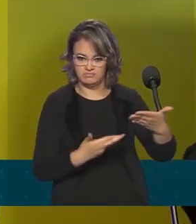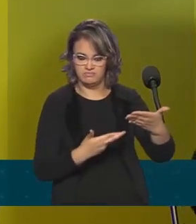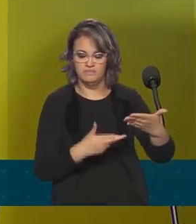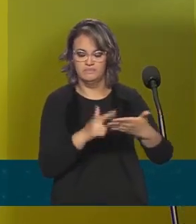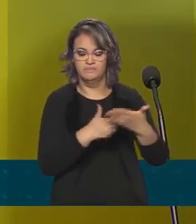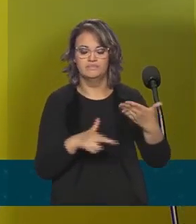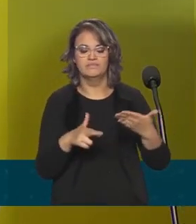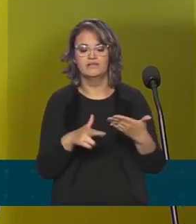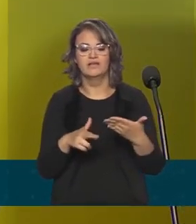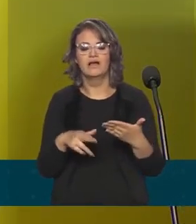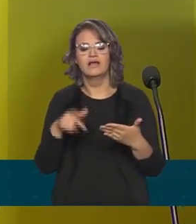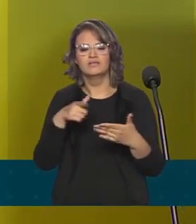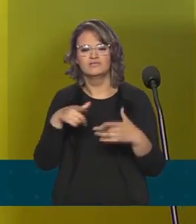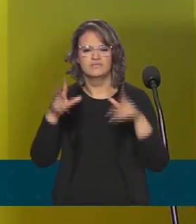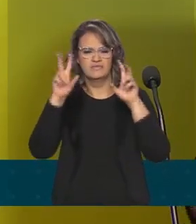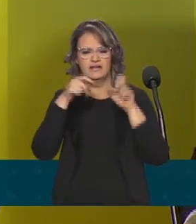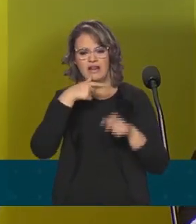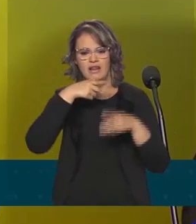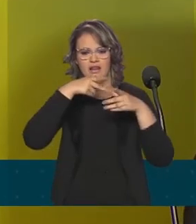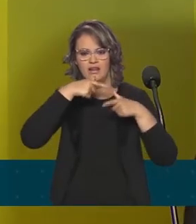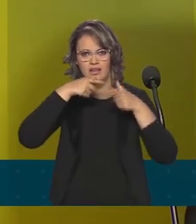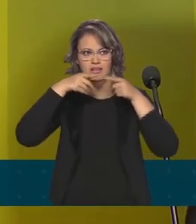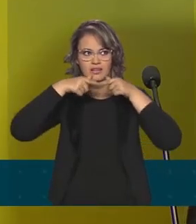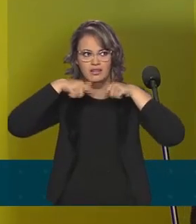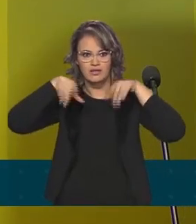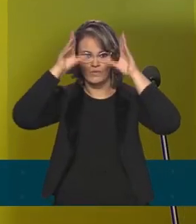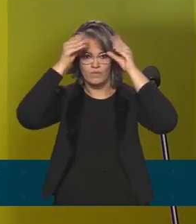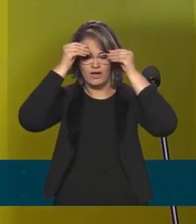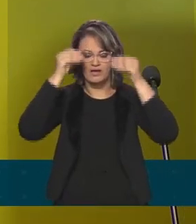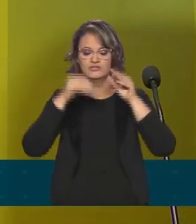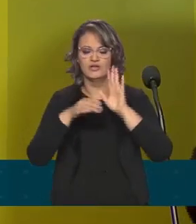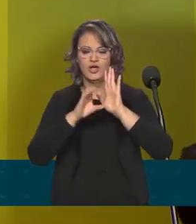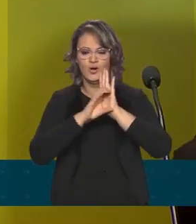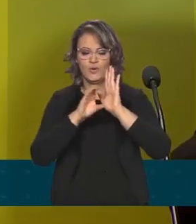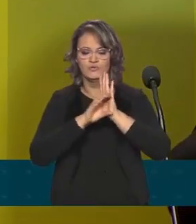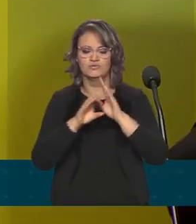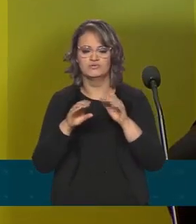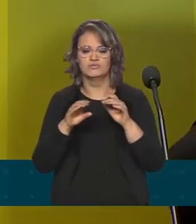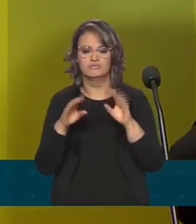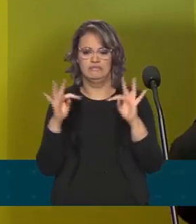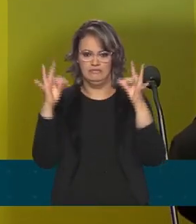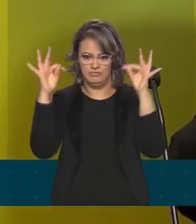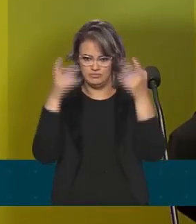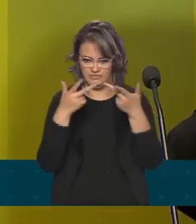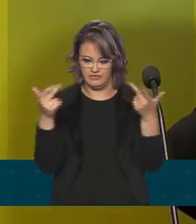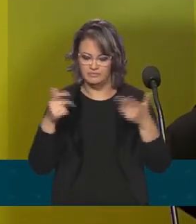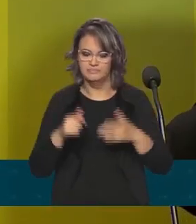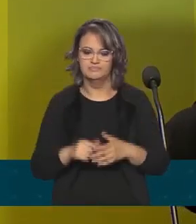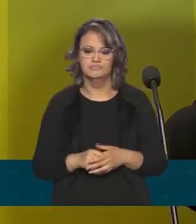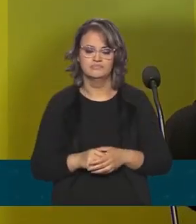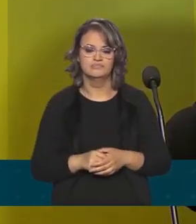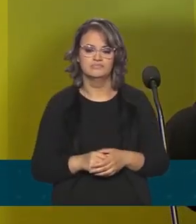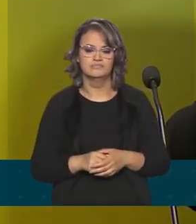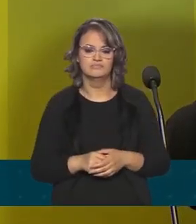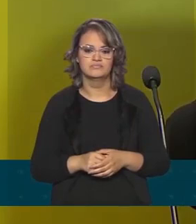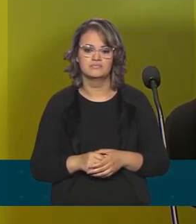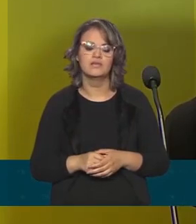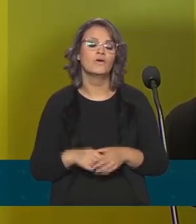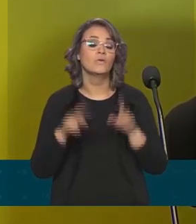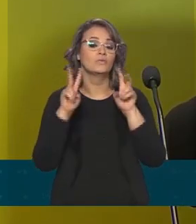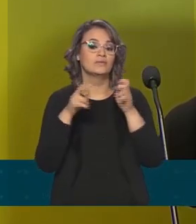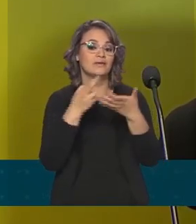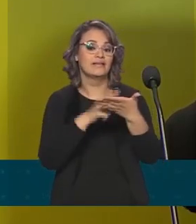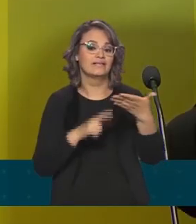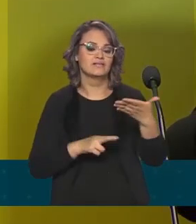linguagens, códigos e suas tecnologias, ciências humanas e suas tecnologias. Próximo. O tema da